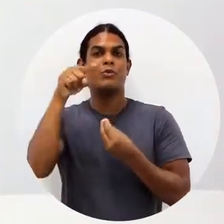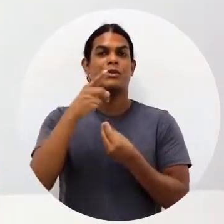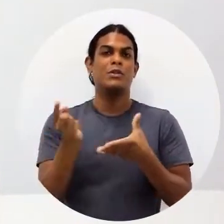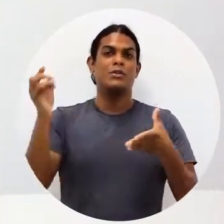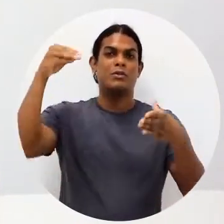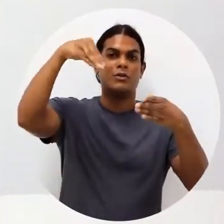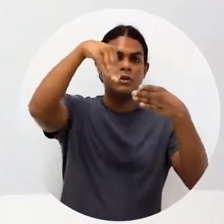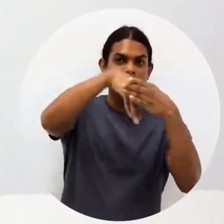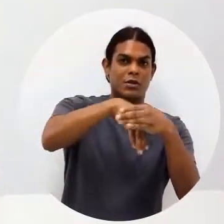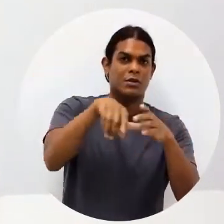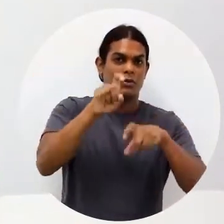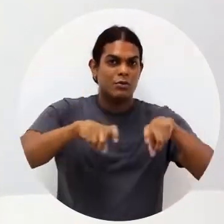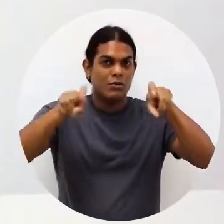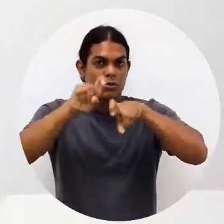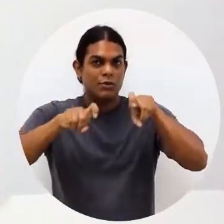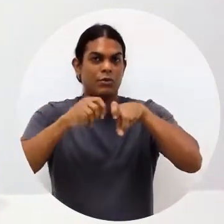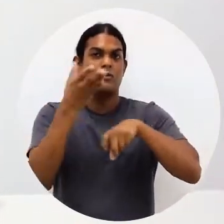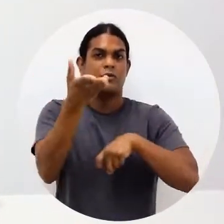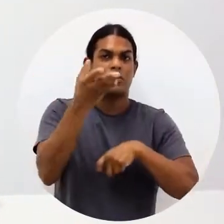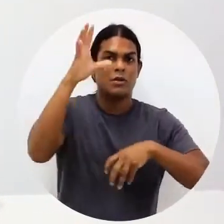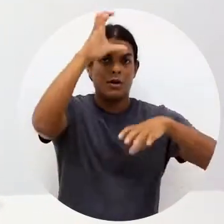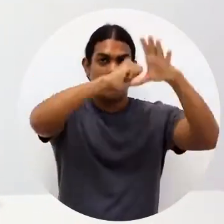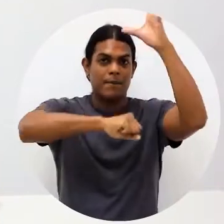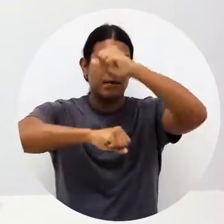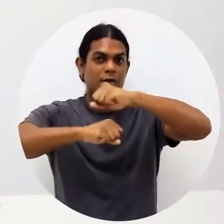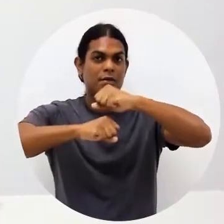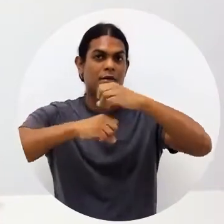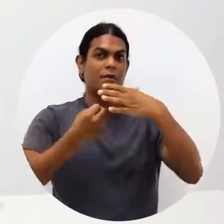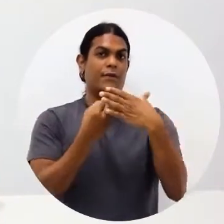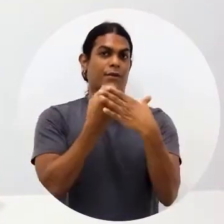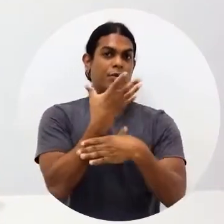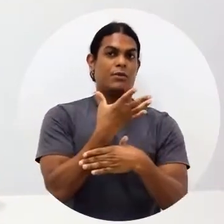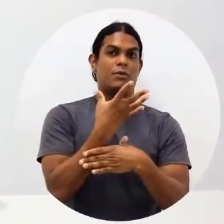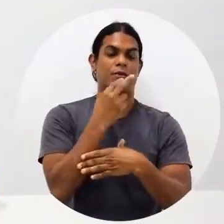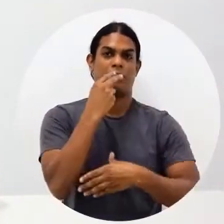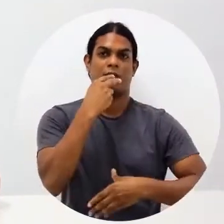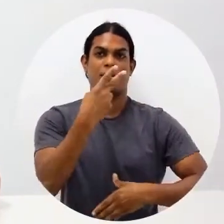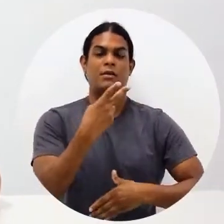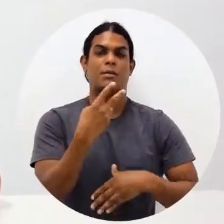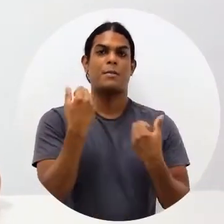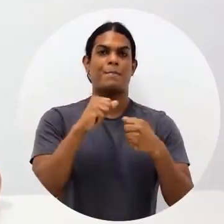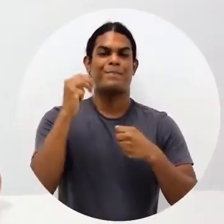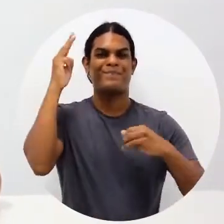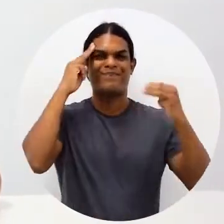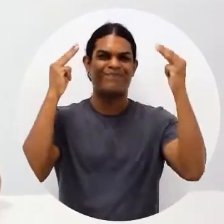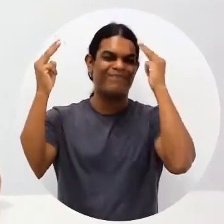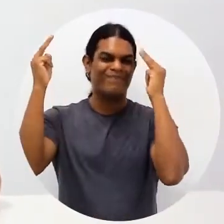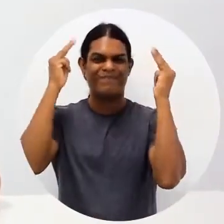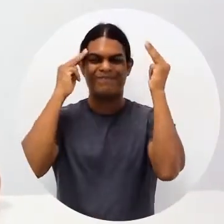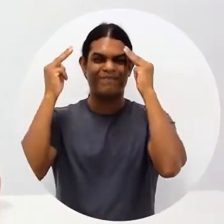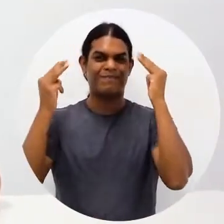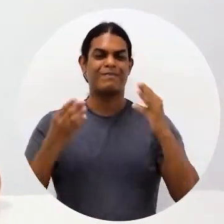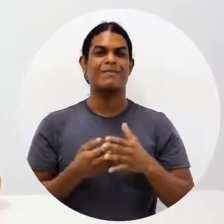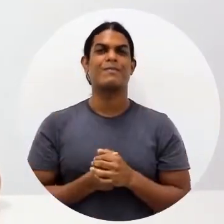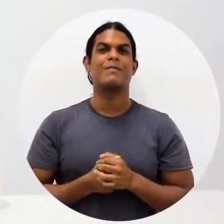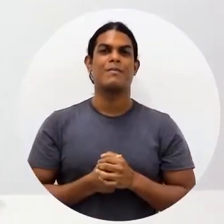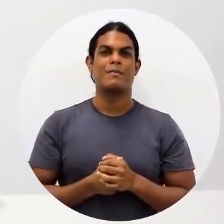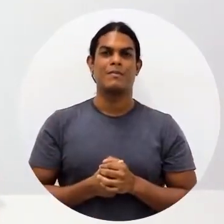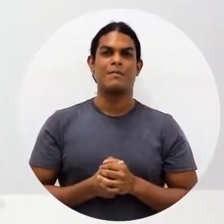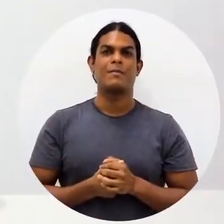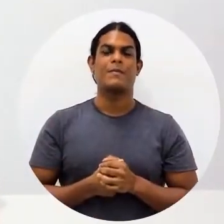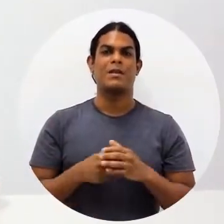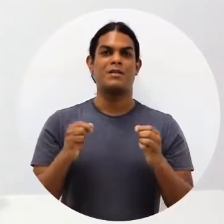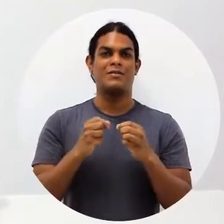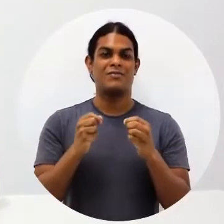Então, o que é isso? Na verdade, quando a gente vai aprender um novo idioma, por exemplo, a gente tem que memorizar muita coisa. E são informações que